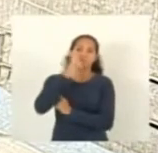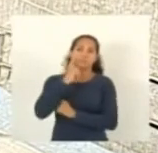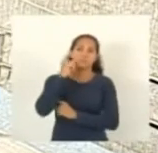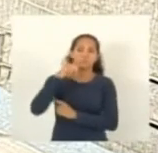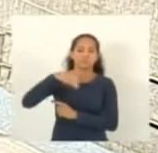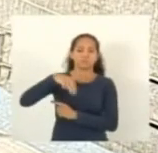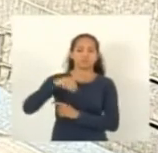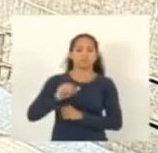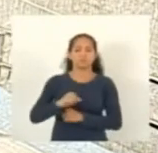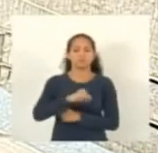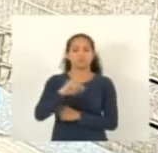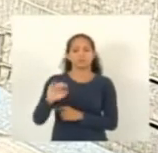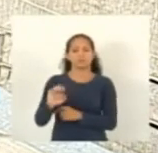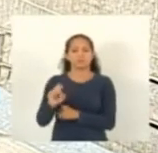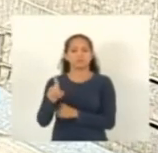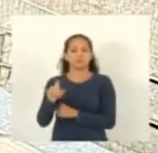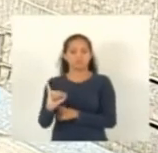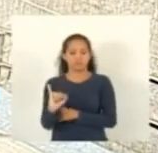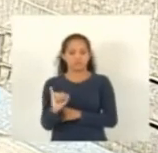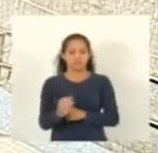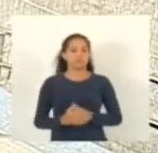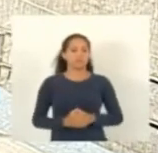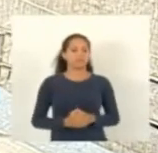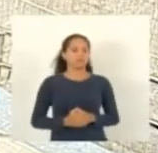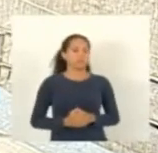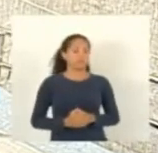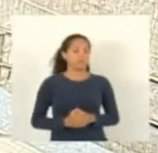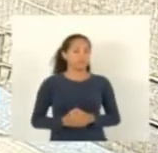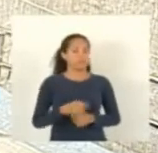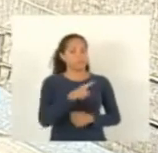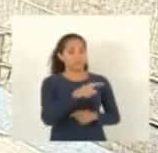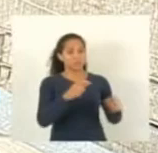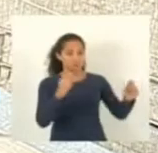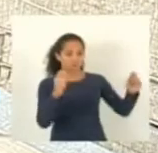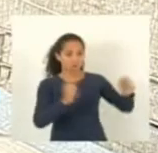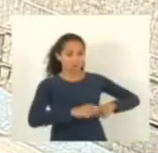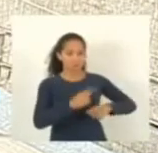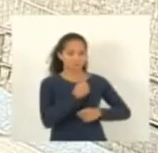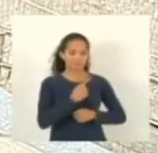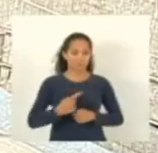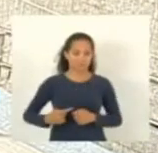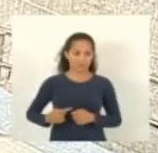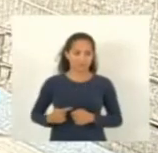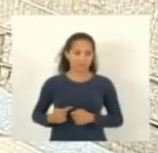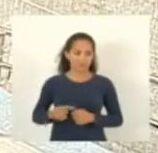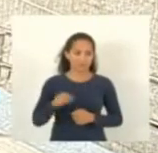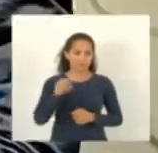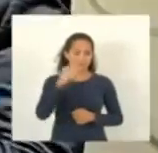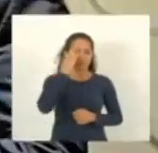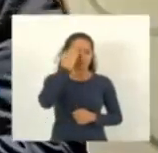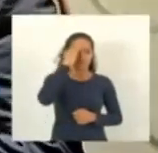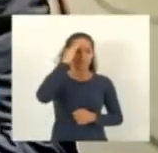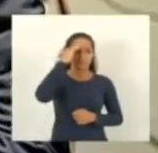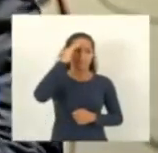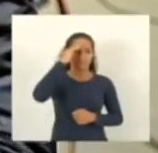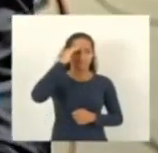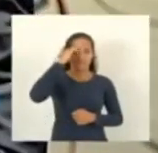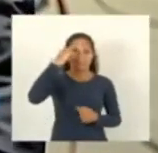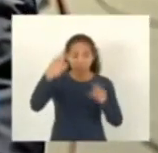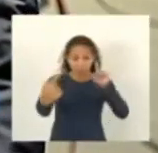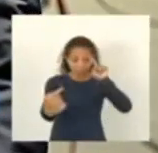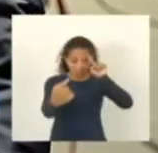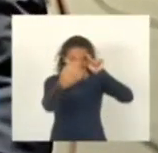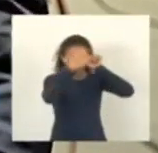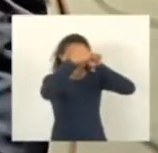Eu entendi que a vossa excelência estava aí no microfone. Olha, isso é que é a competência de um presidente, né? Ele entendeu por telepatia